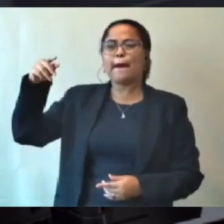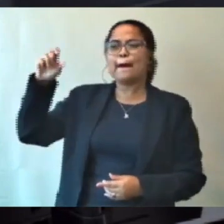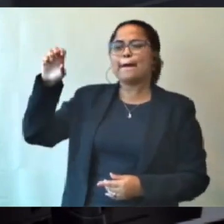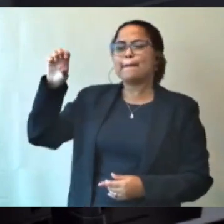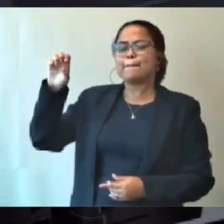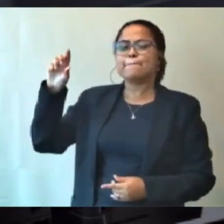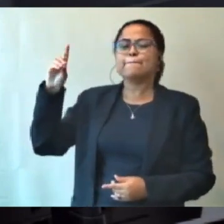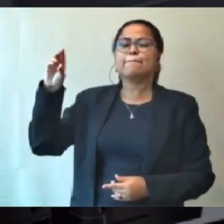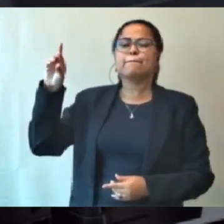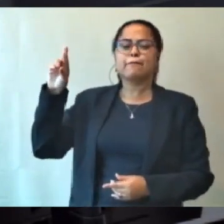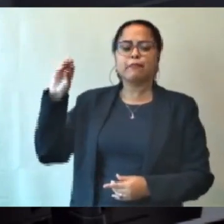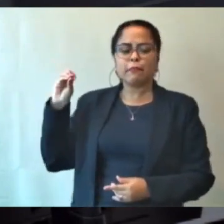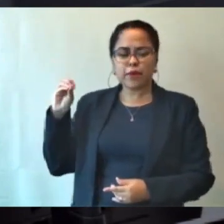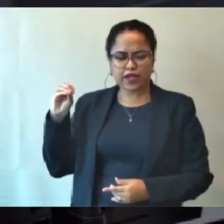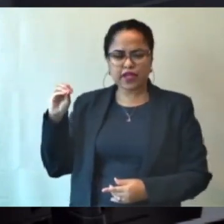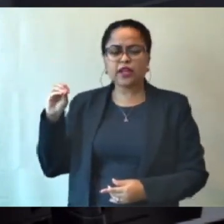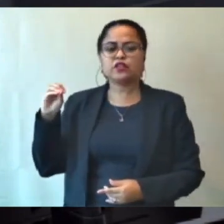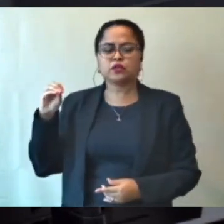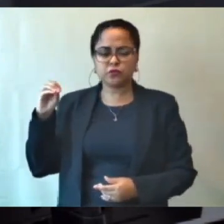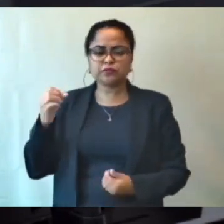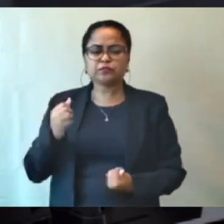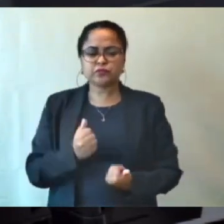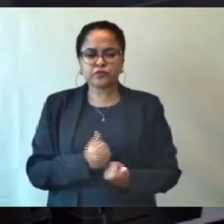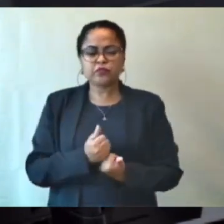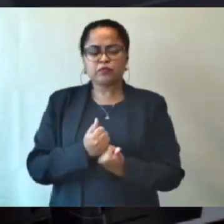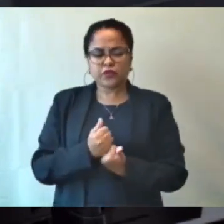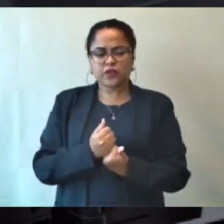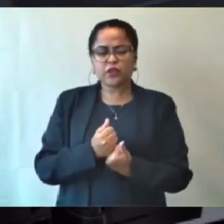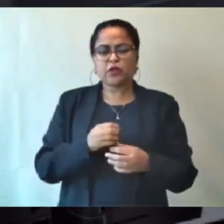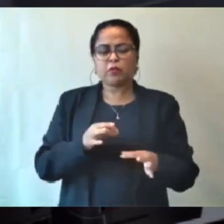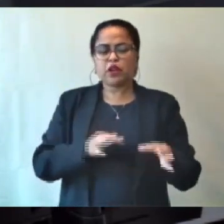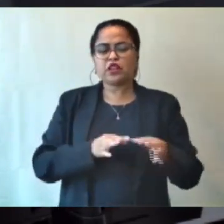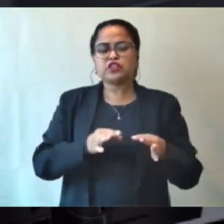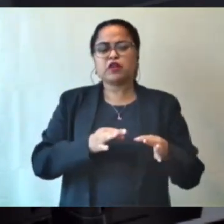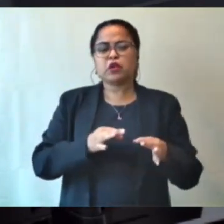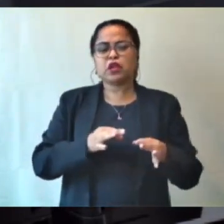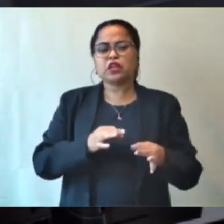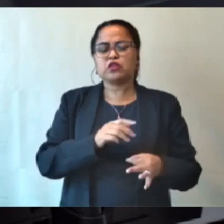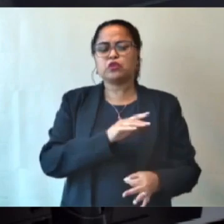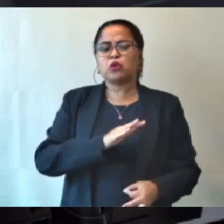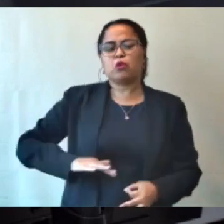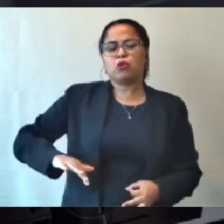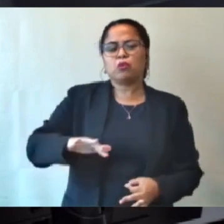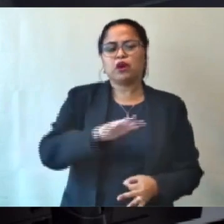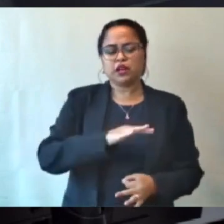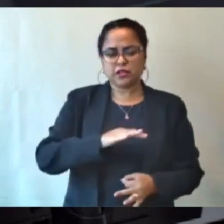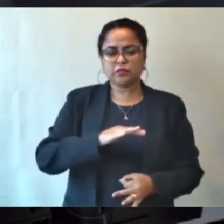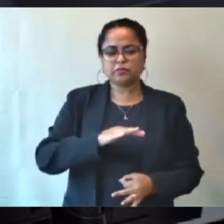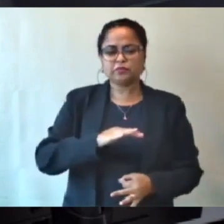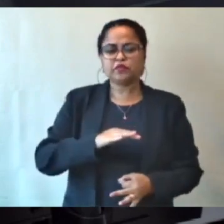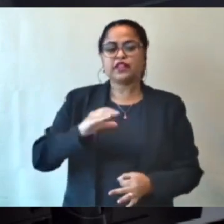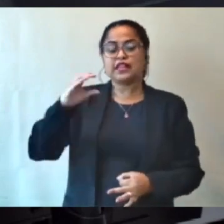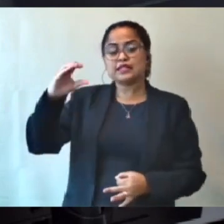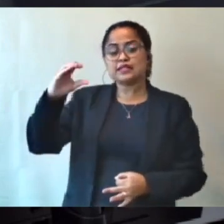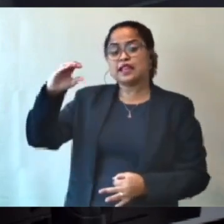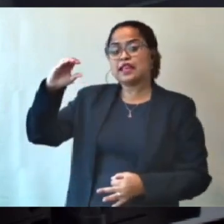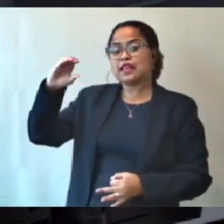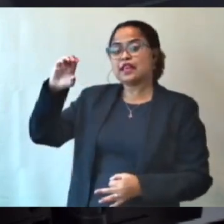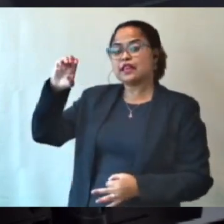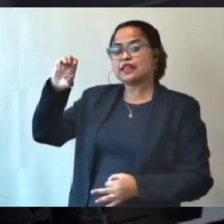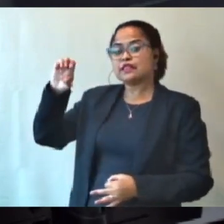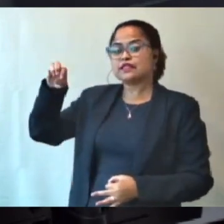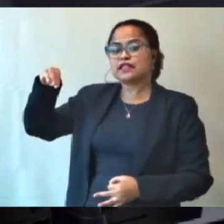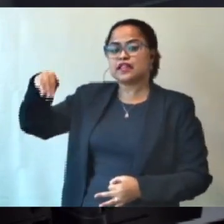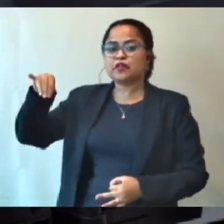subsecretário municipal de planejamento urbano e também Marcos Gervásio, José Anchieta Silva, da CEMINAS, Flávio Roscoe, da FIENG,